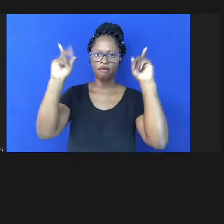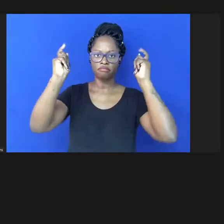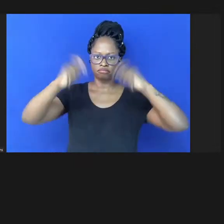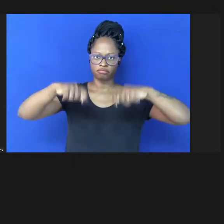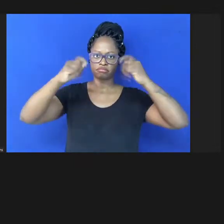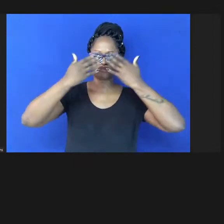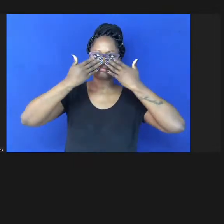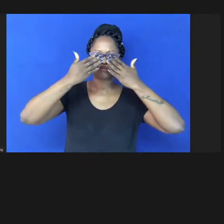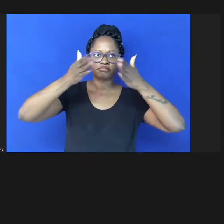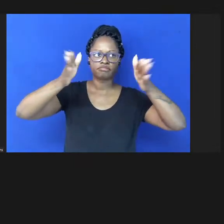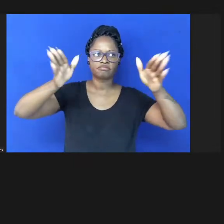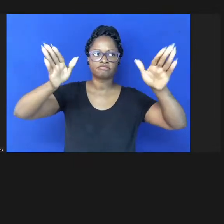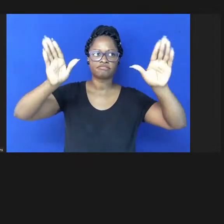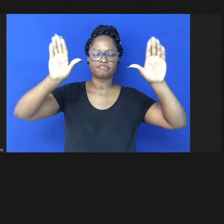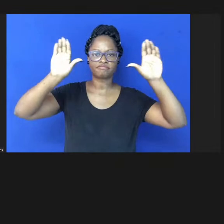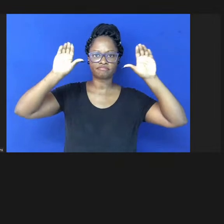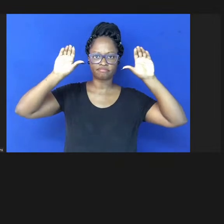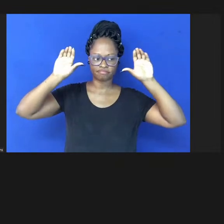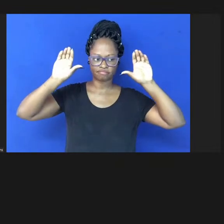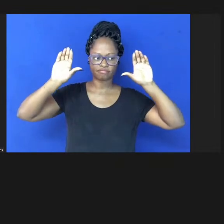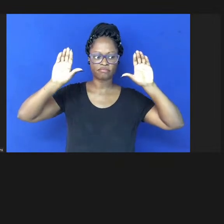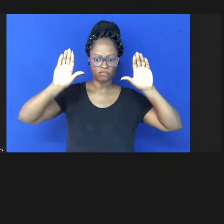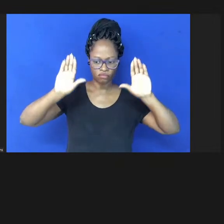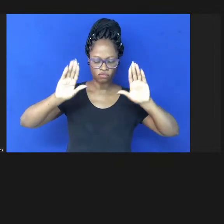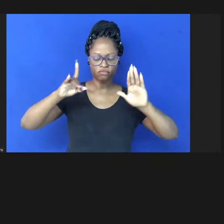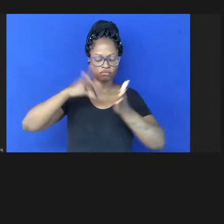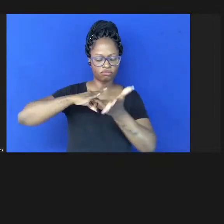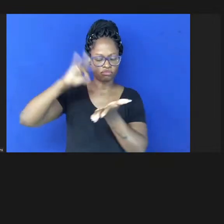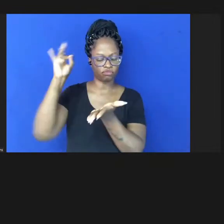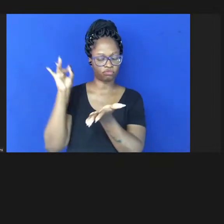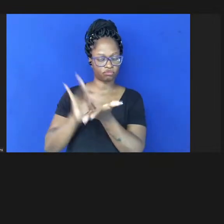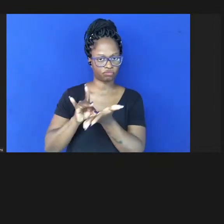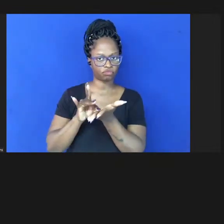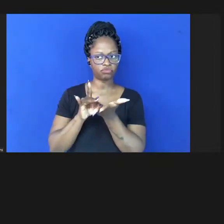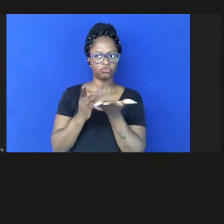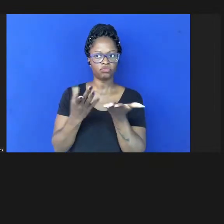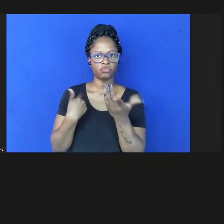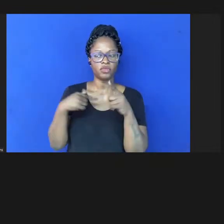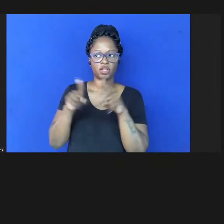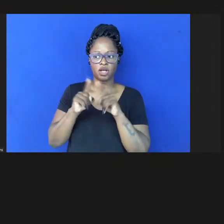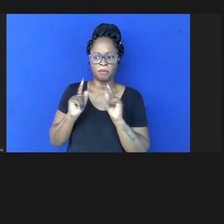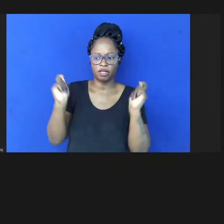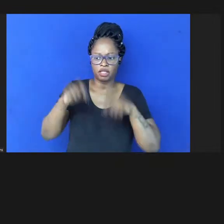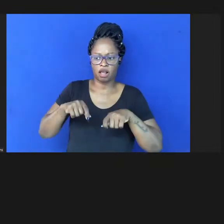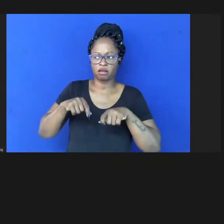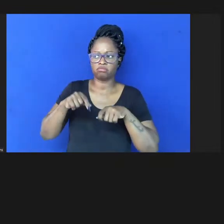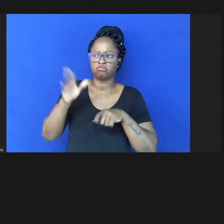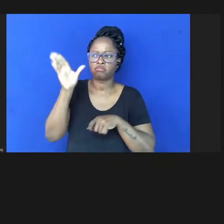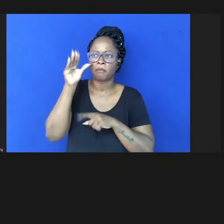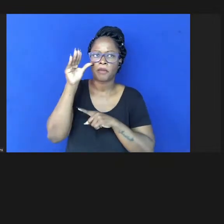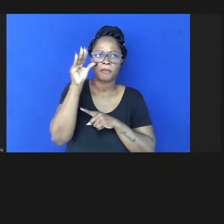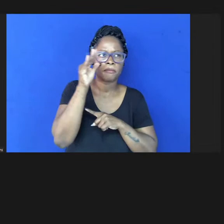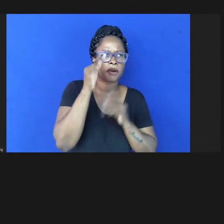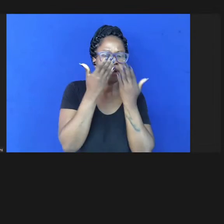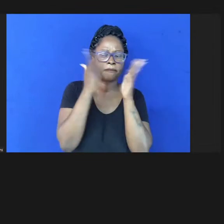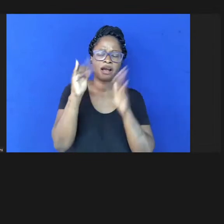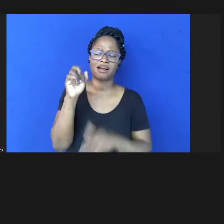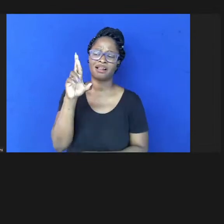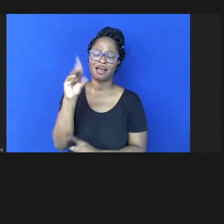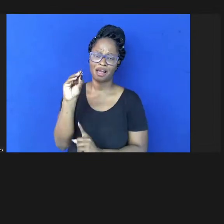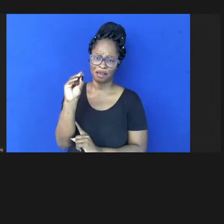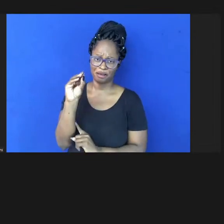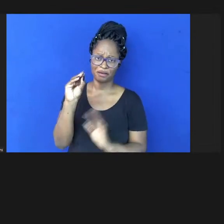ser totalmente de total acesso aberto é claro que